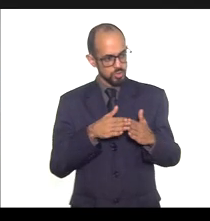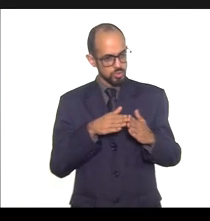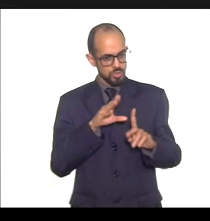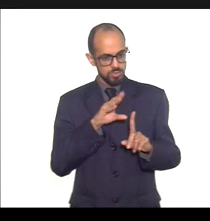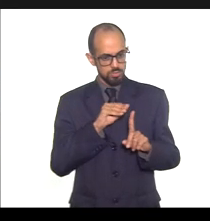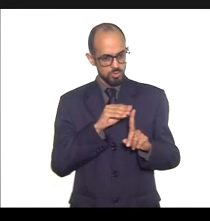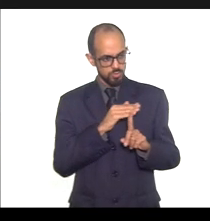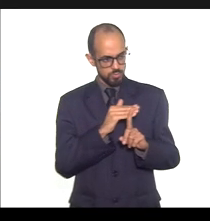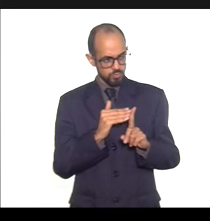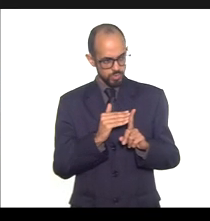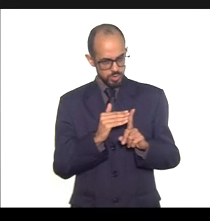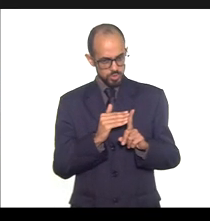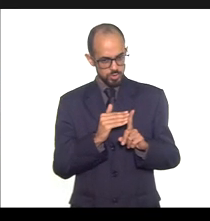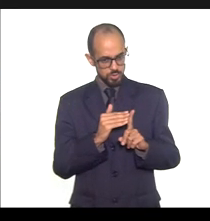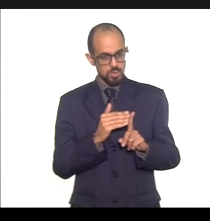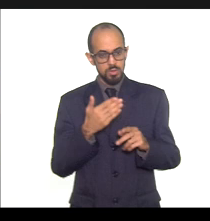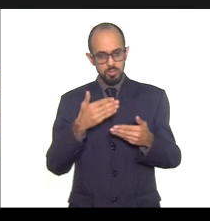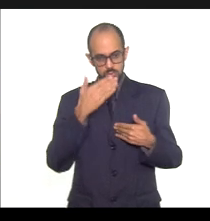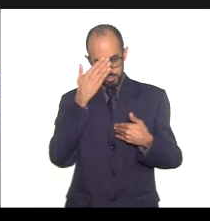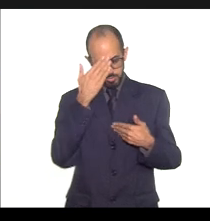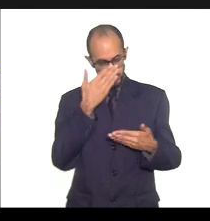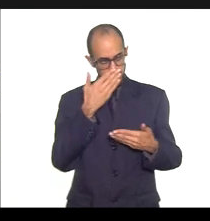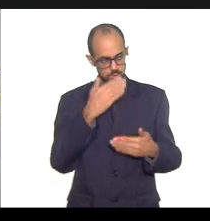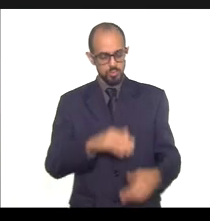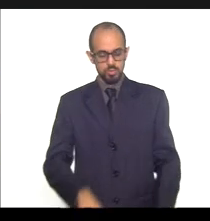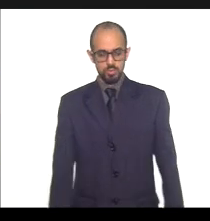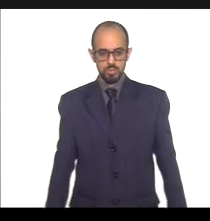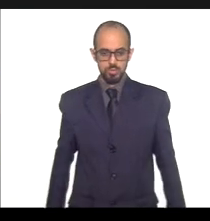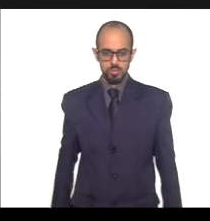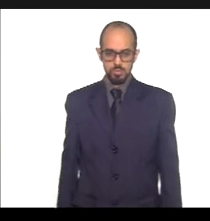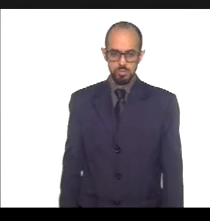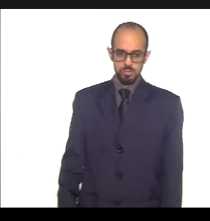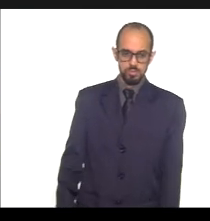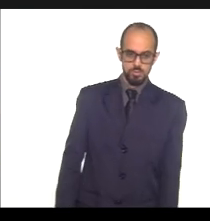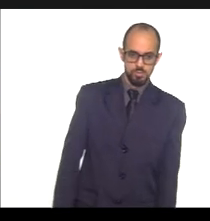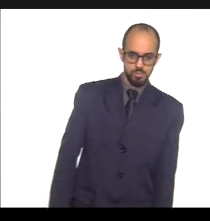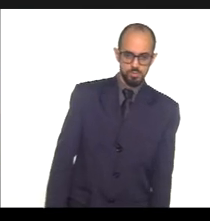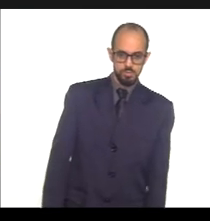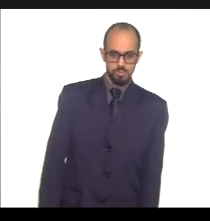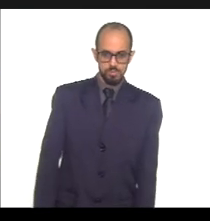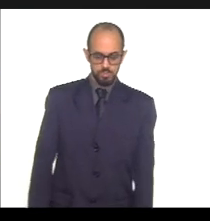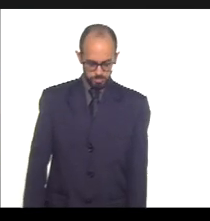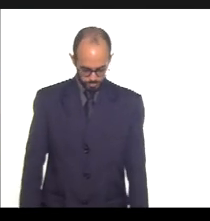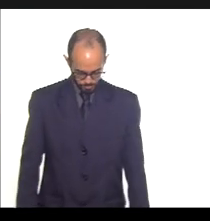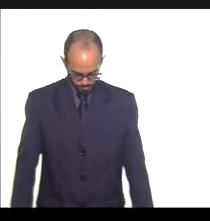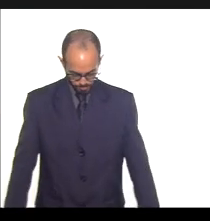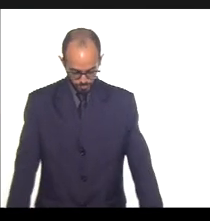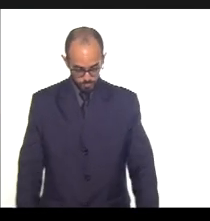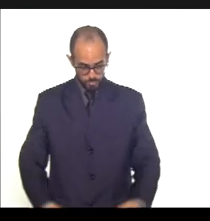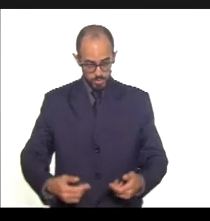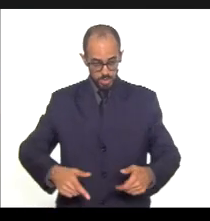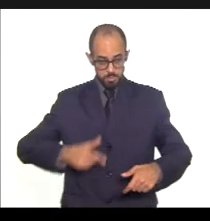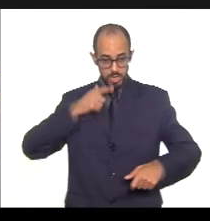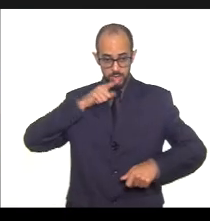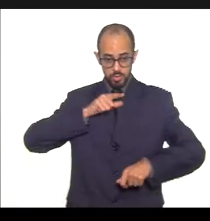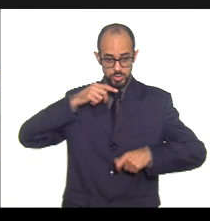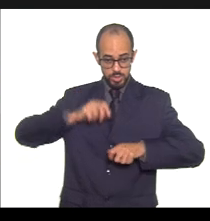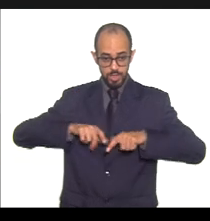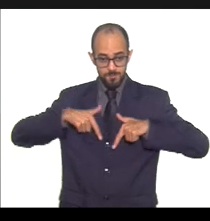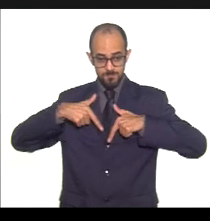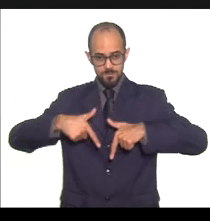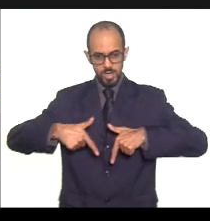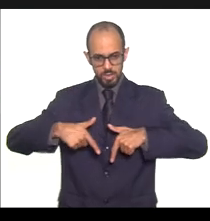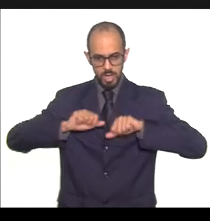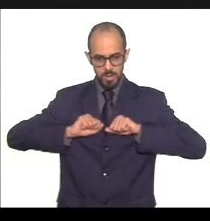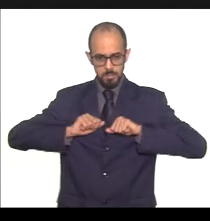da pandemia que